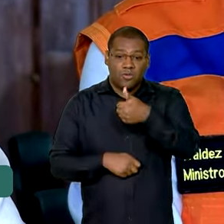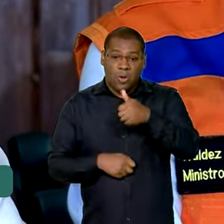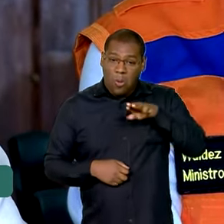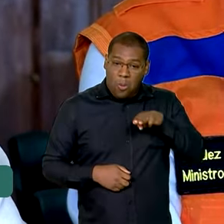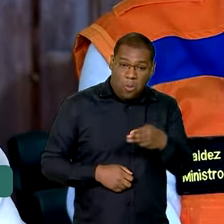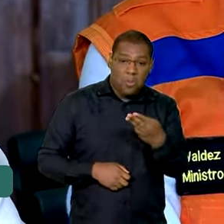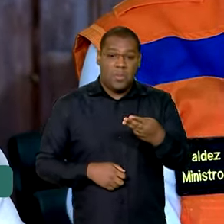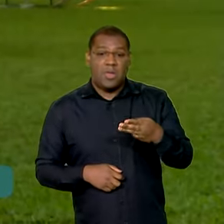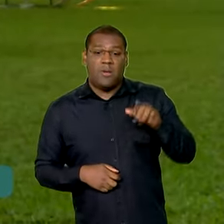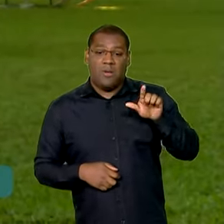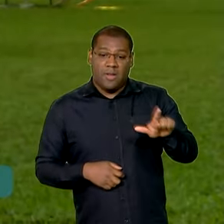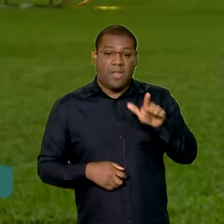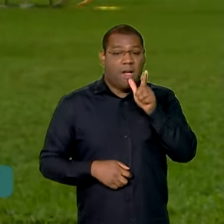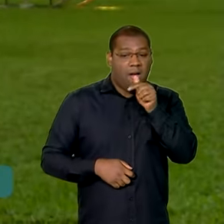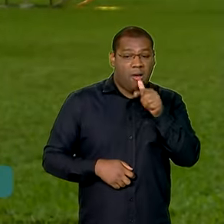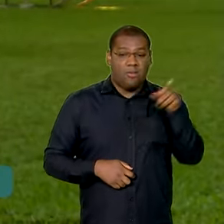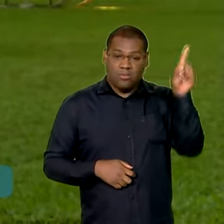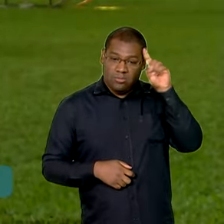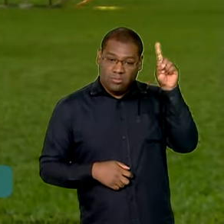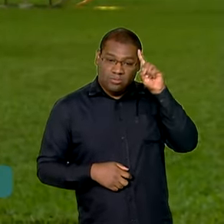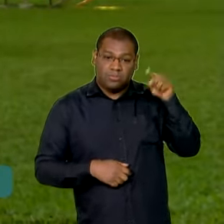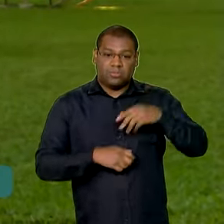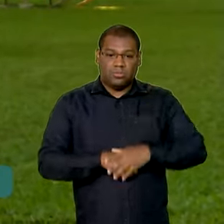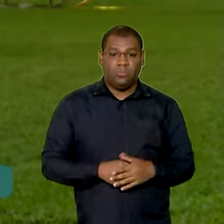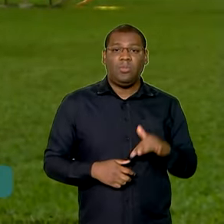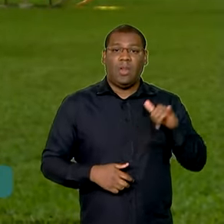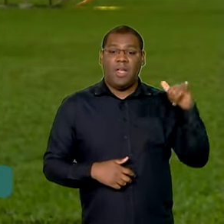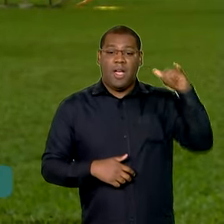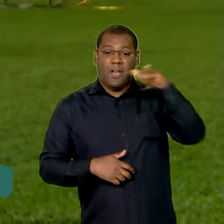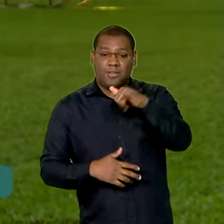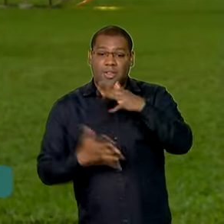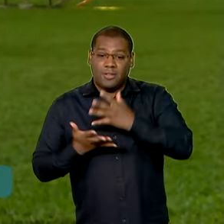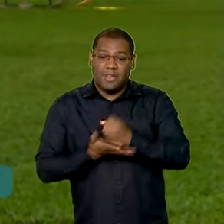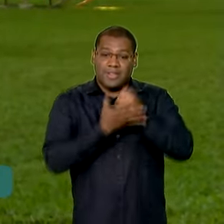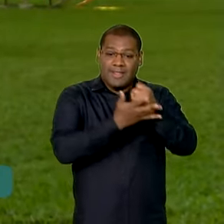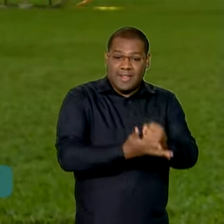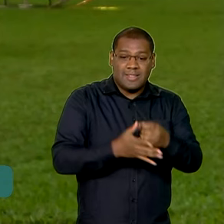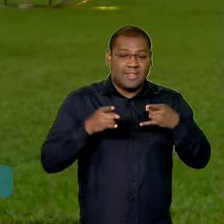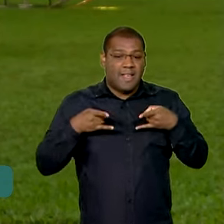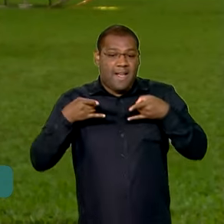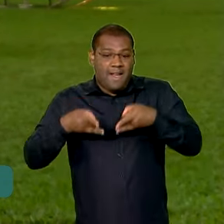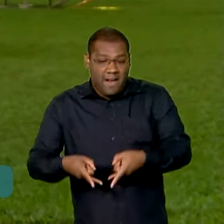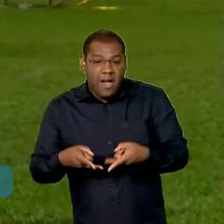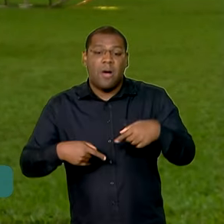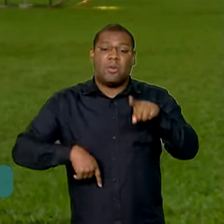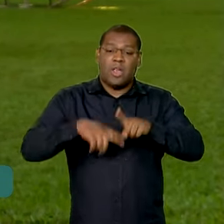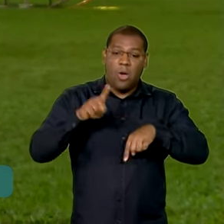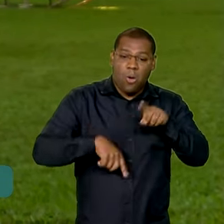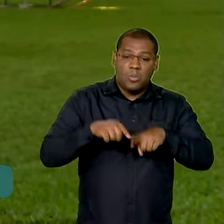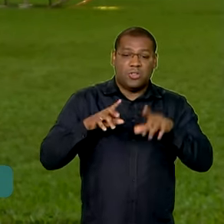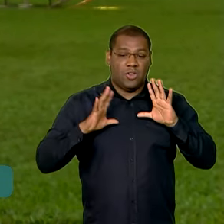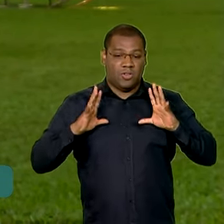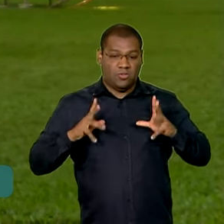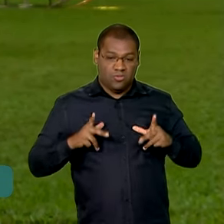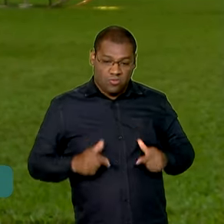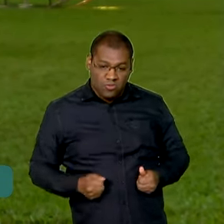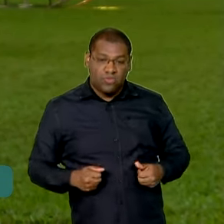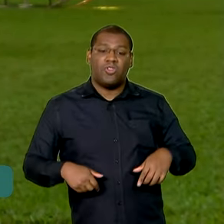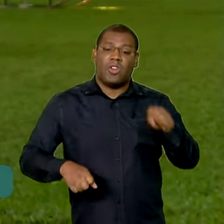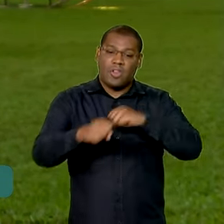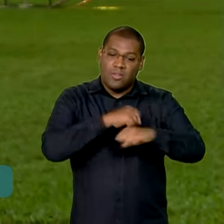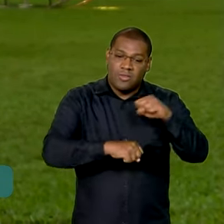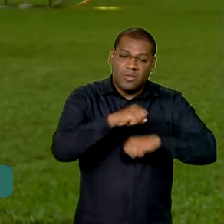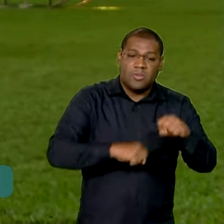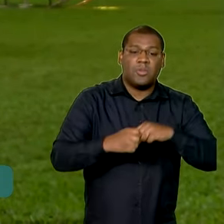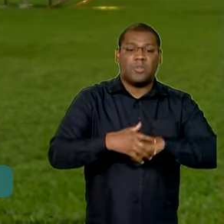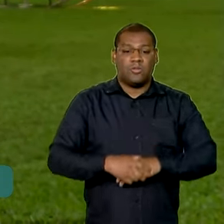de água dia. A aeronave também trouxe colchões, cobertores, itens de higiene pessoal e de limpeza. E a